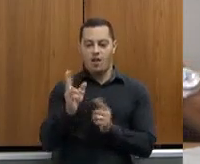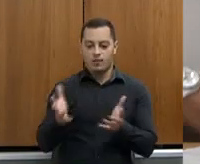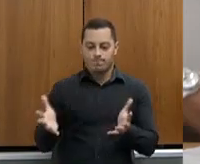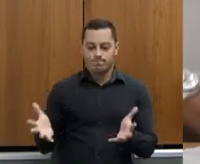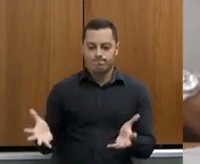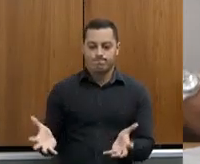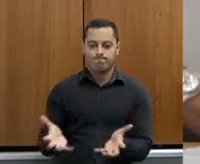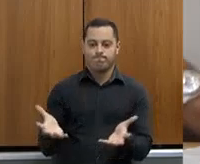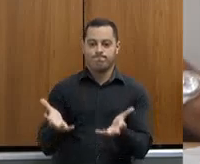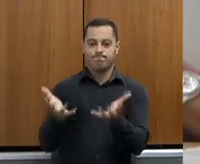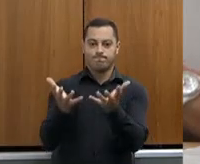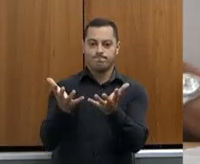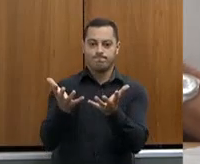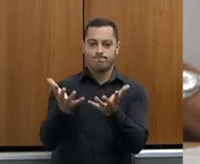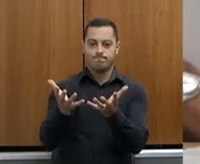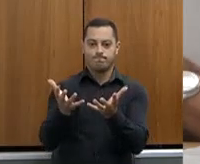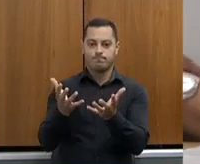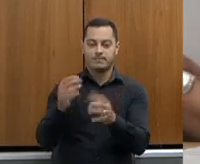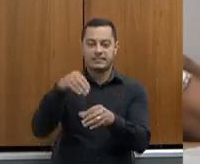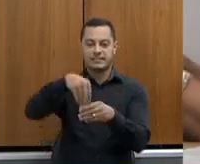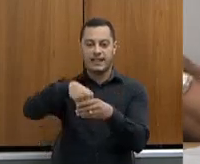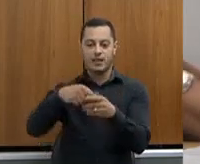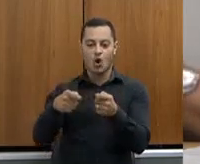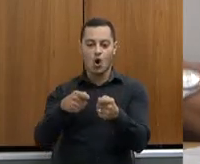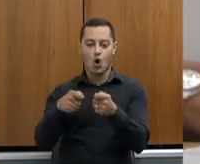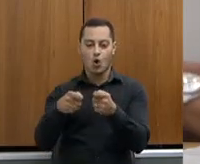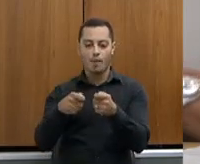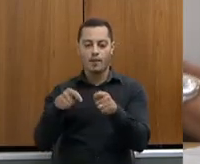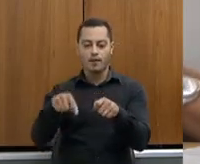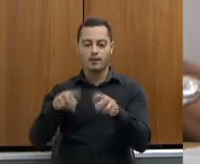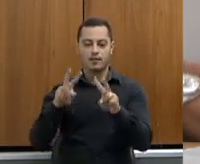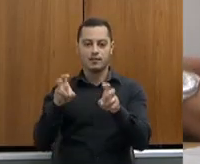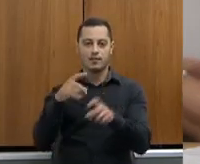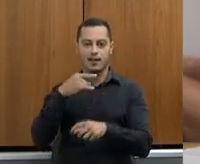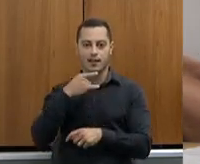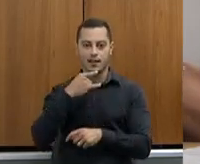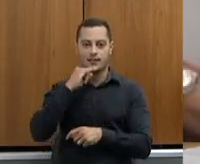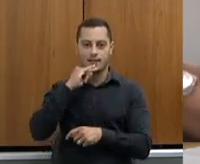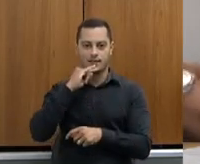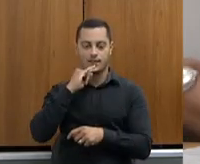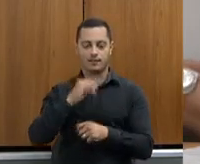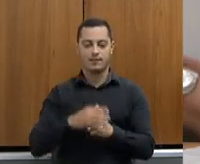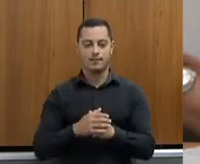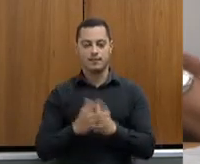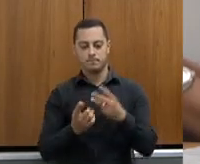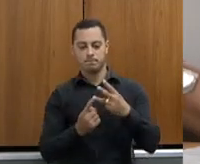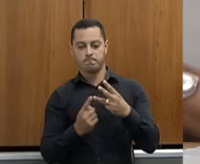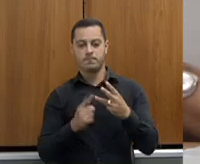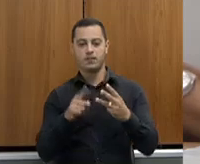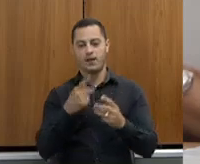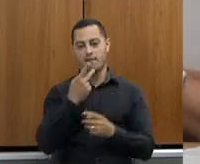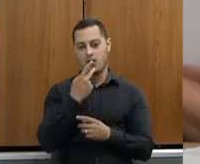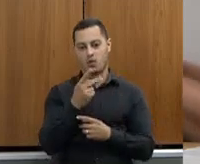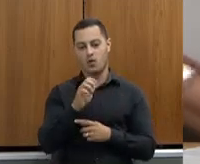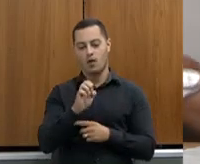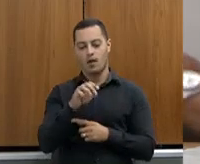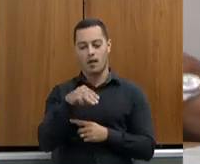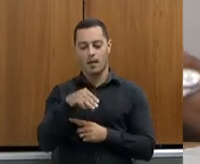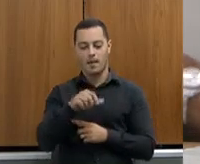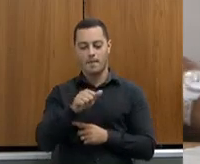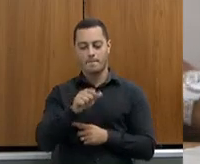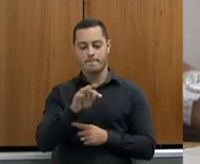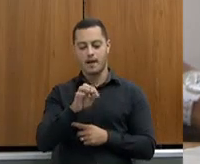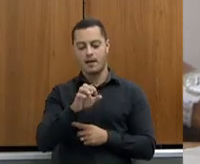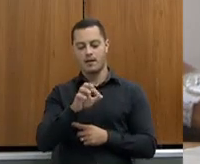para a economia mineira da cachaça. E, por último, já que se falaram da Emater, nós temos uma